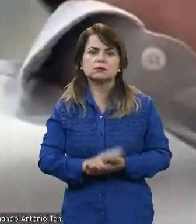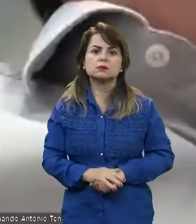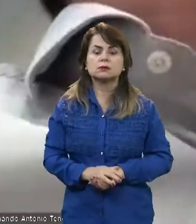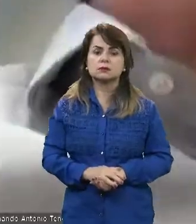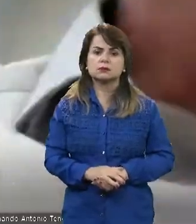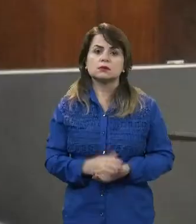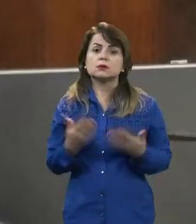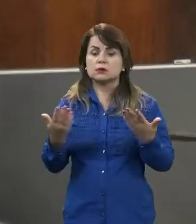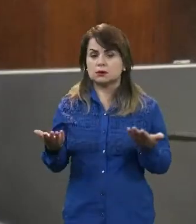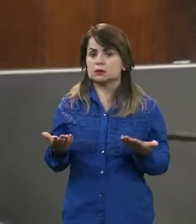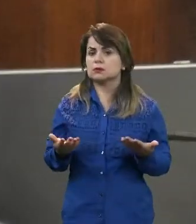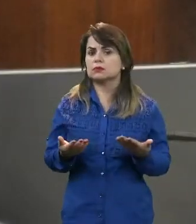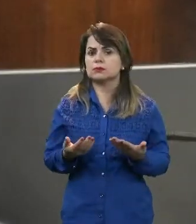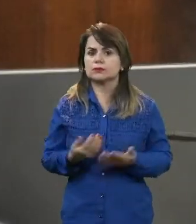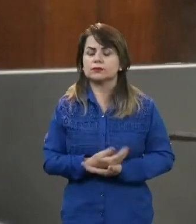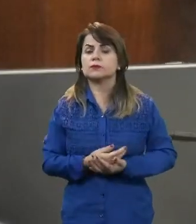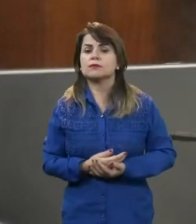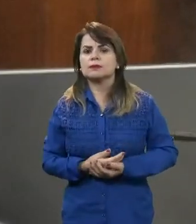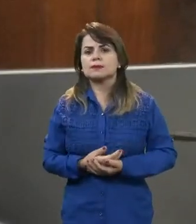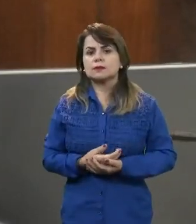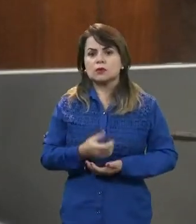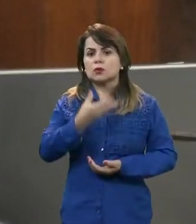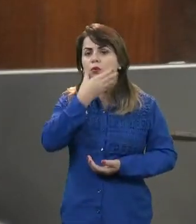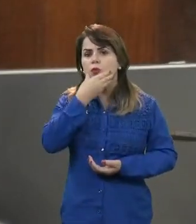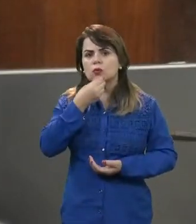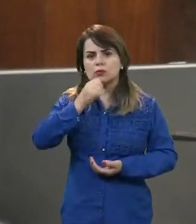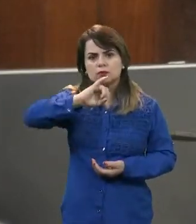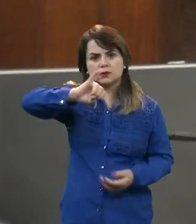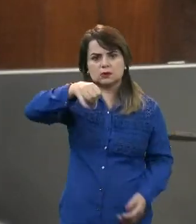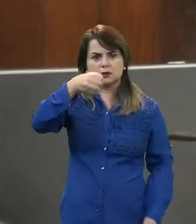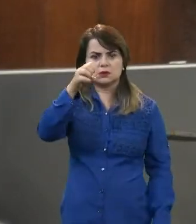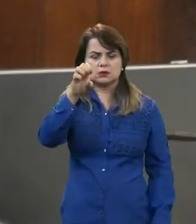O Jefferson gostaria de se pronunciar também, Jefferson?